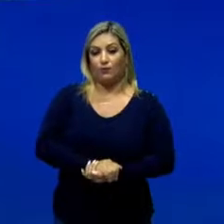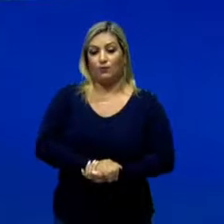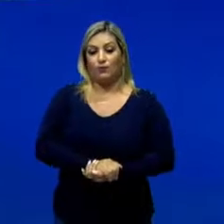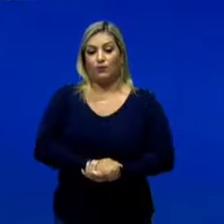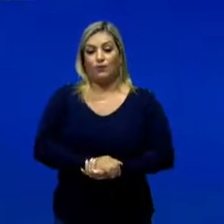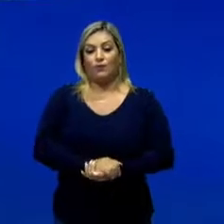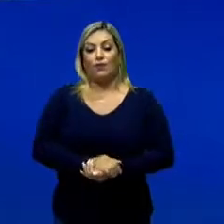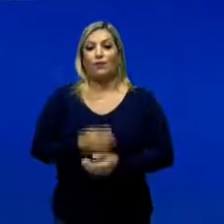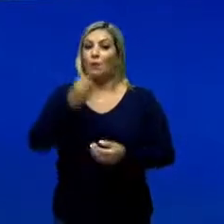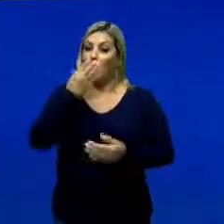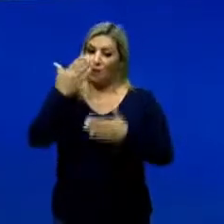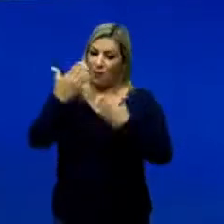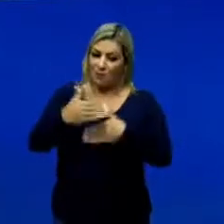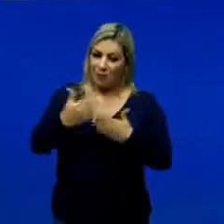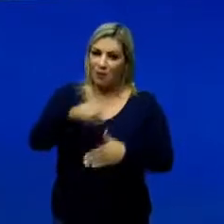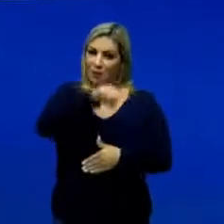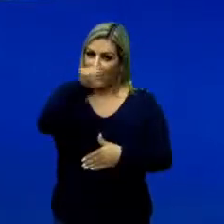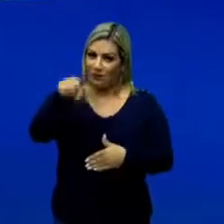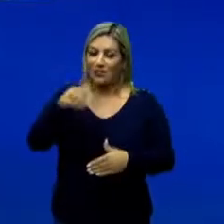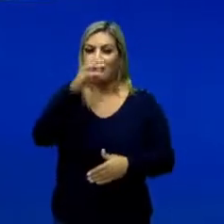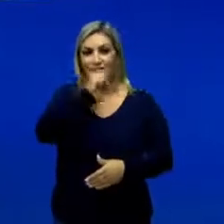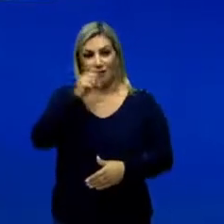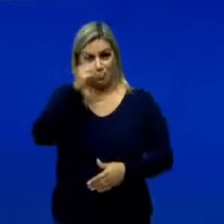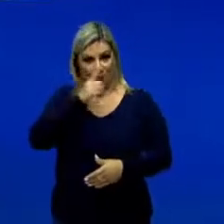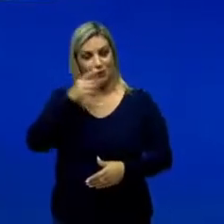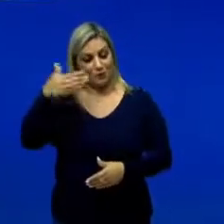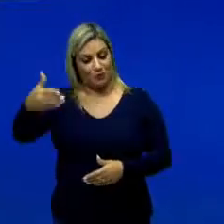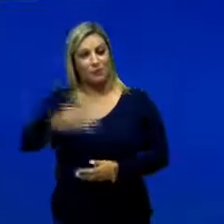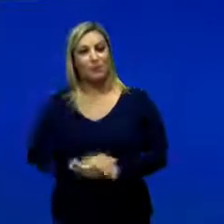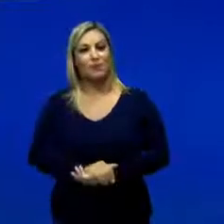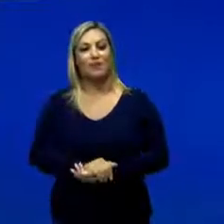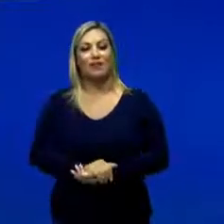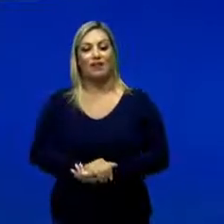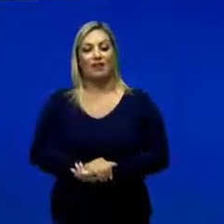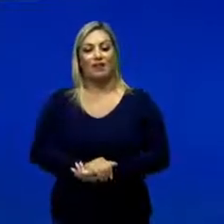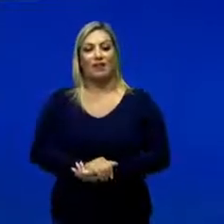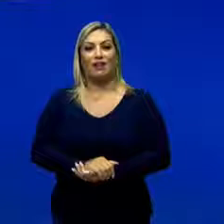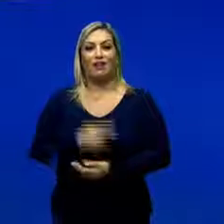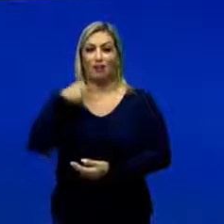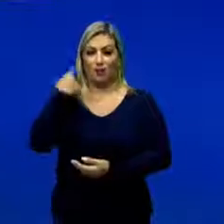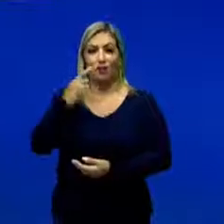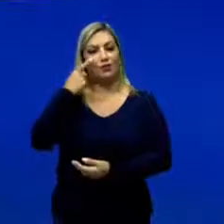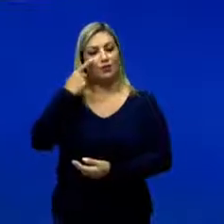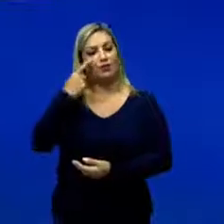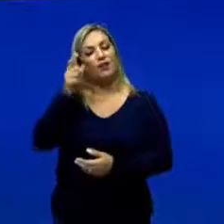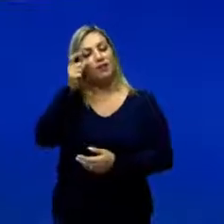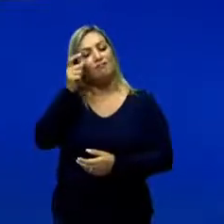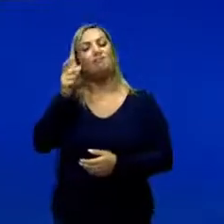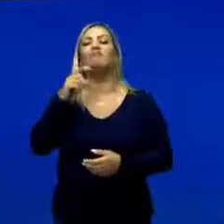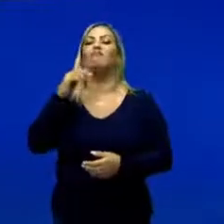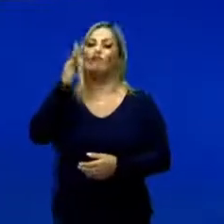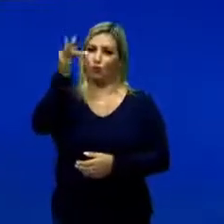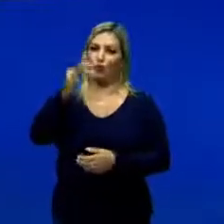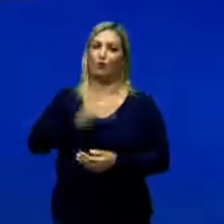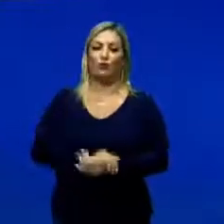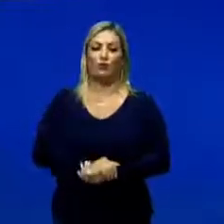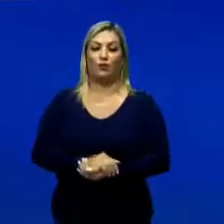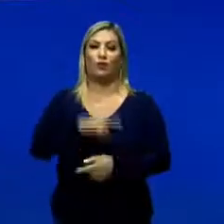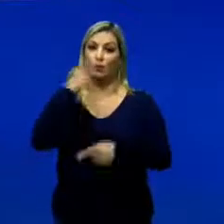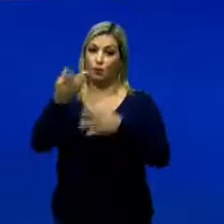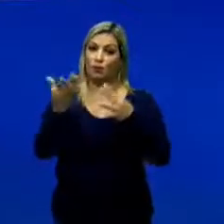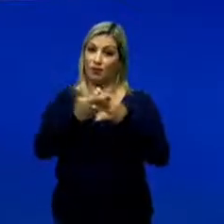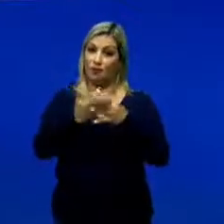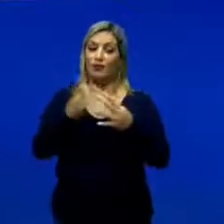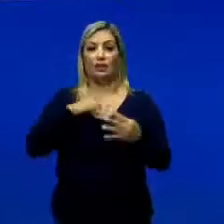Então, boa prova para vocês nesse final de semana. E a gente se vê, né, futuramente. Após o